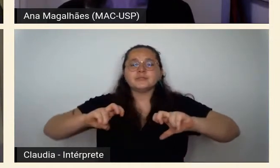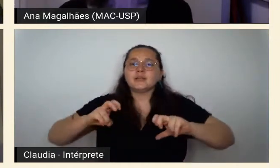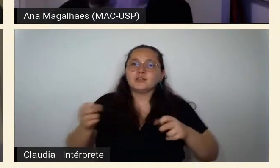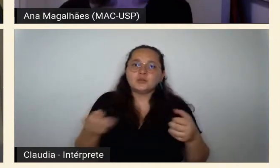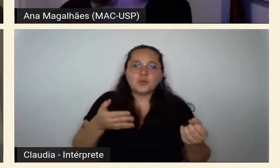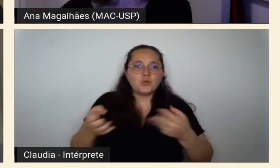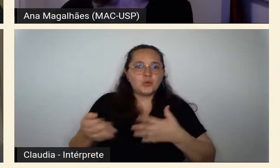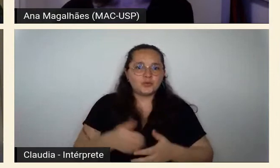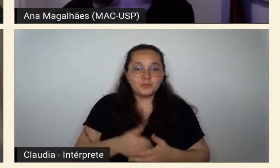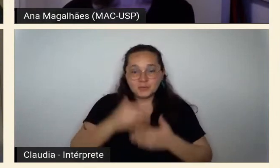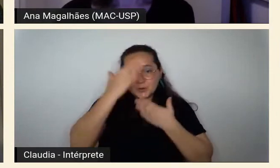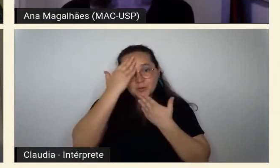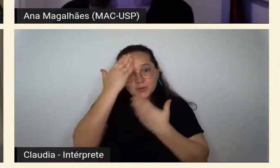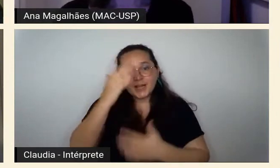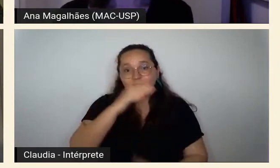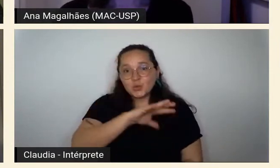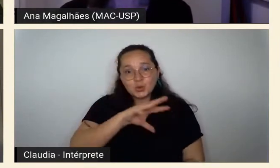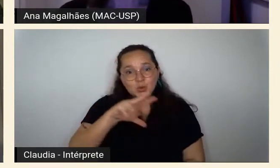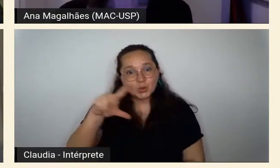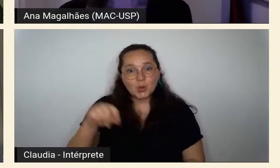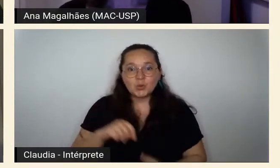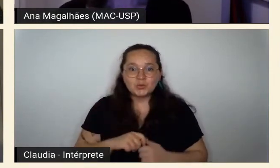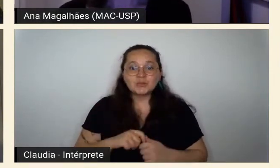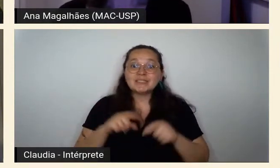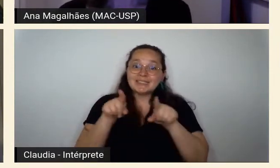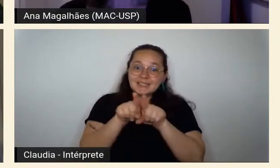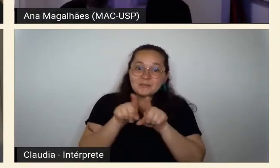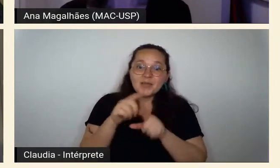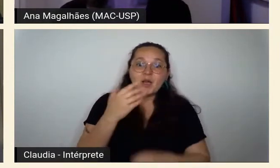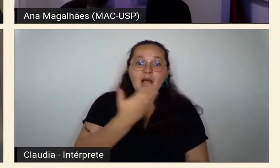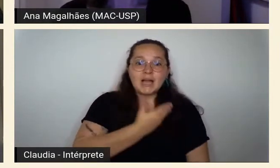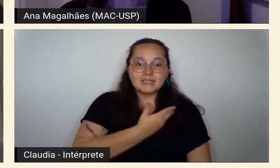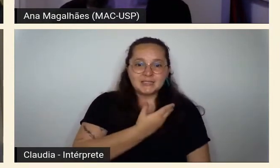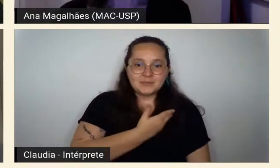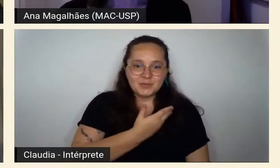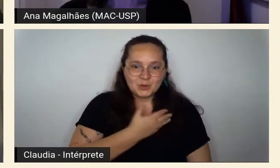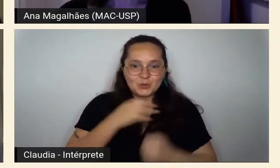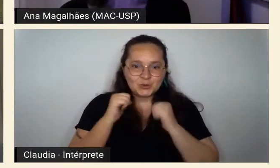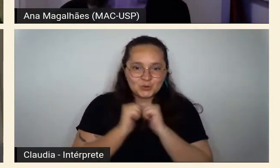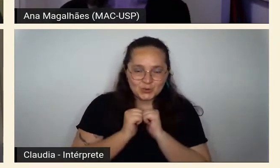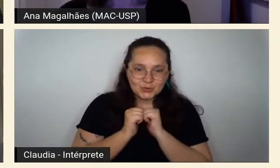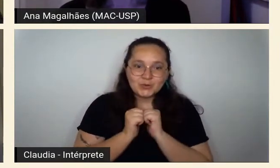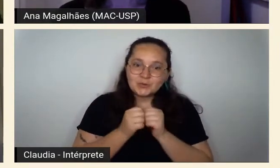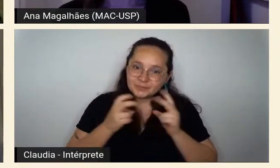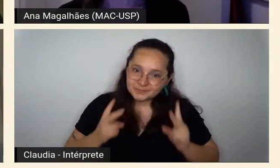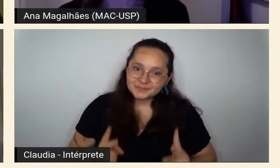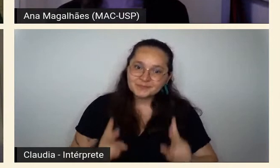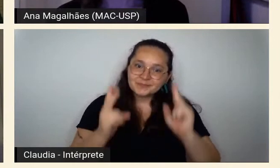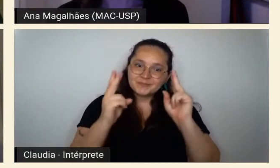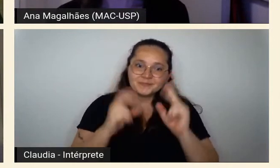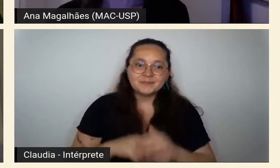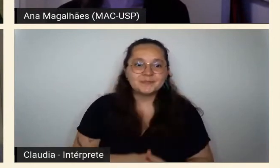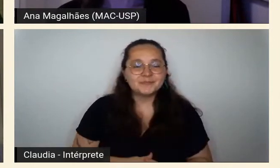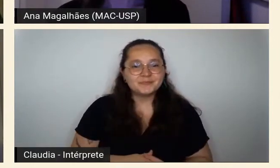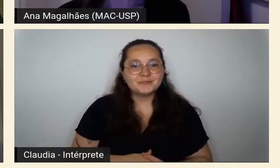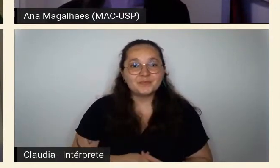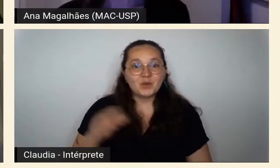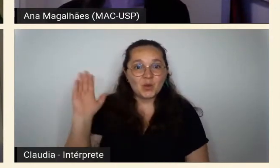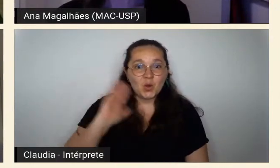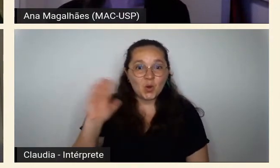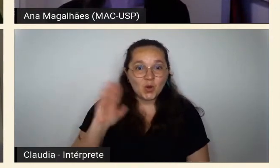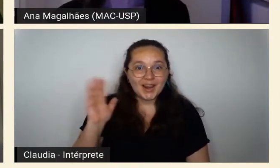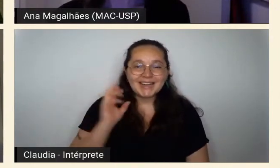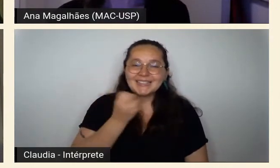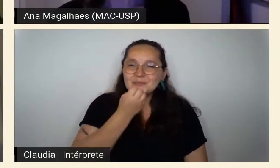obrigado a todas e a todos. Obrigado aos meus colegas aqui presentes. Joaquim, você continua. Boa noite a todas e